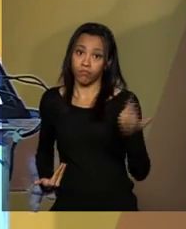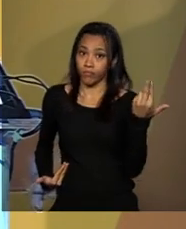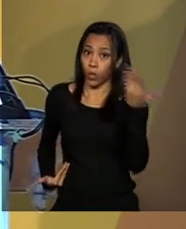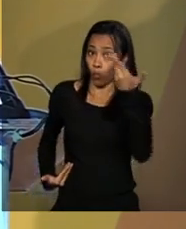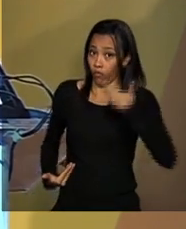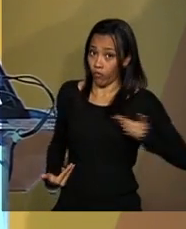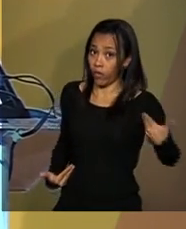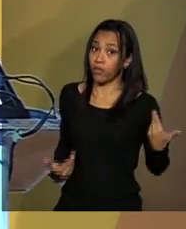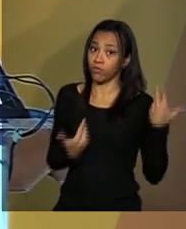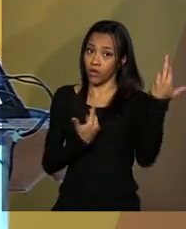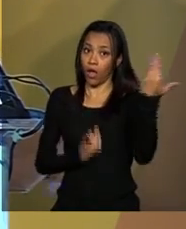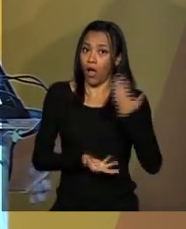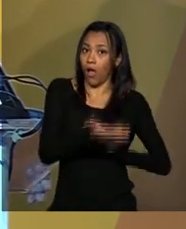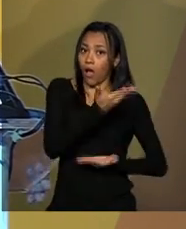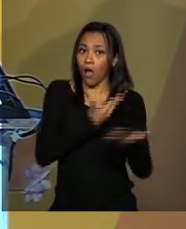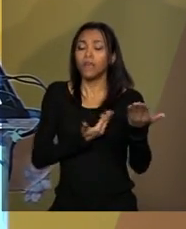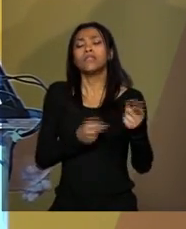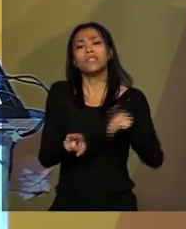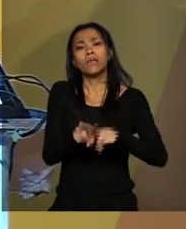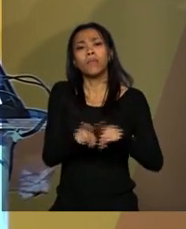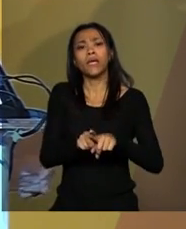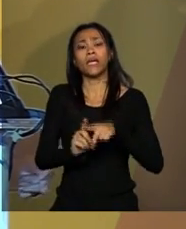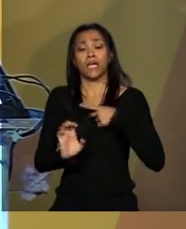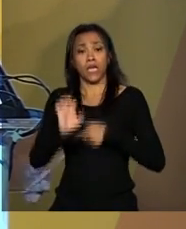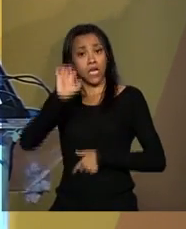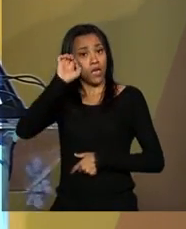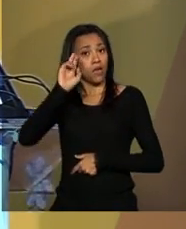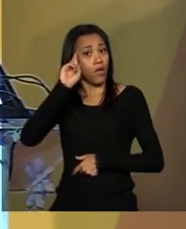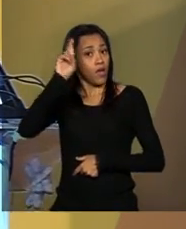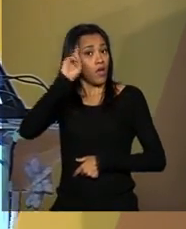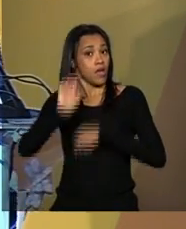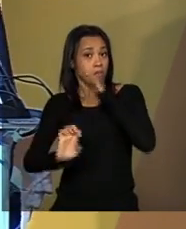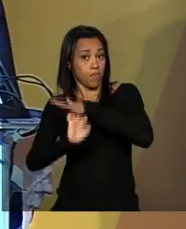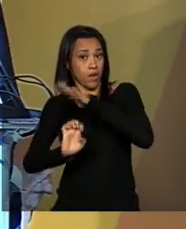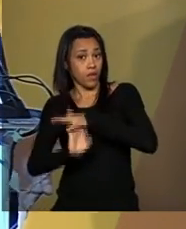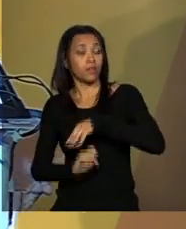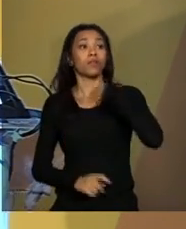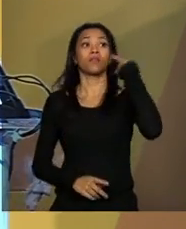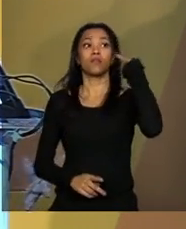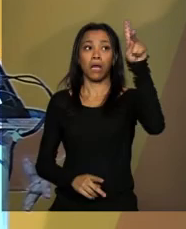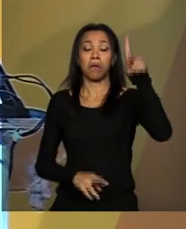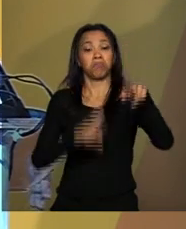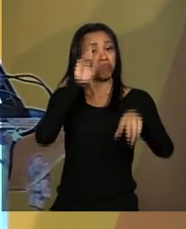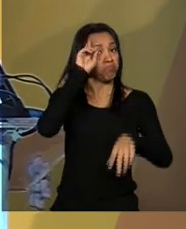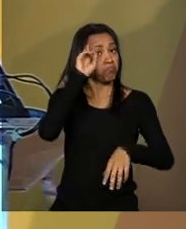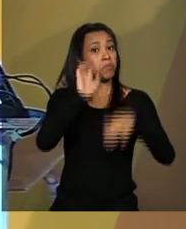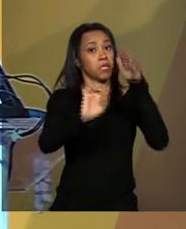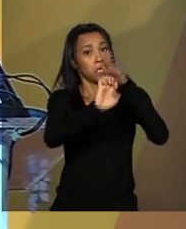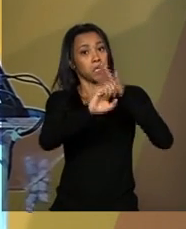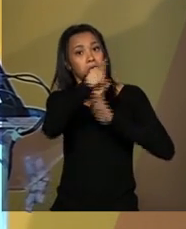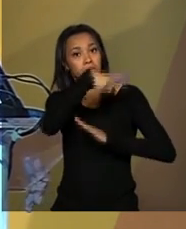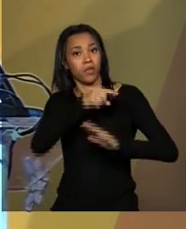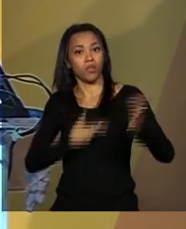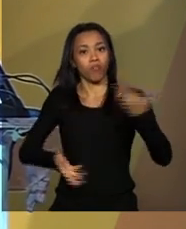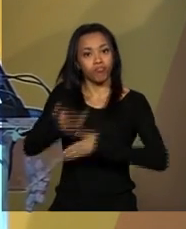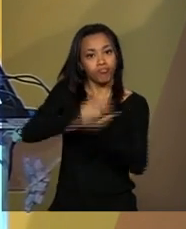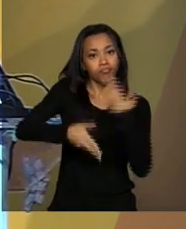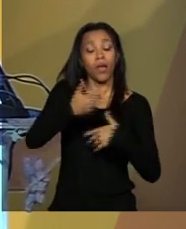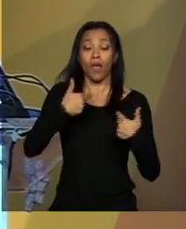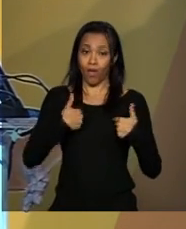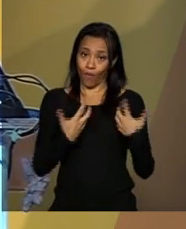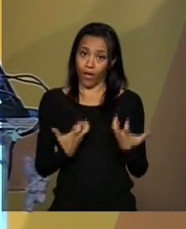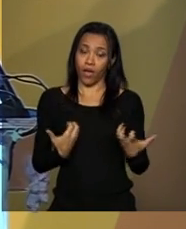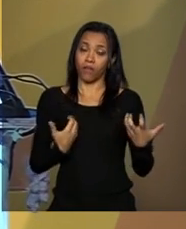como com os empresários e entre os empresários. Eu pretendo trabalhar com o presidente